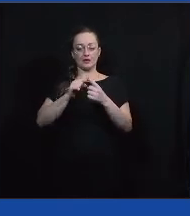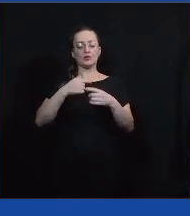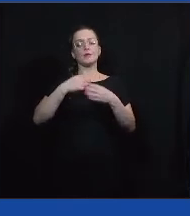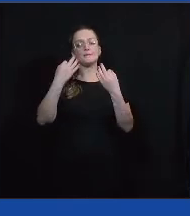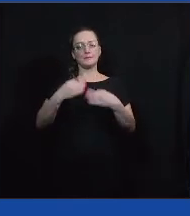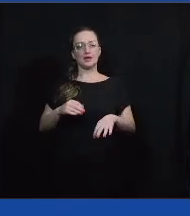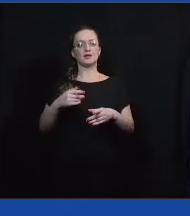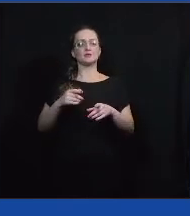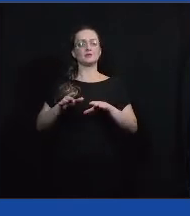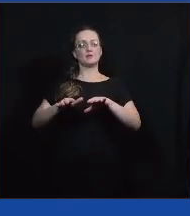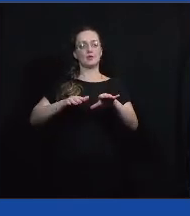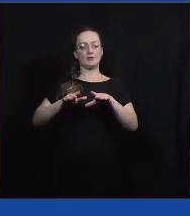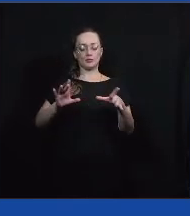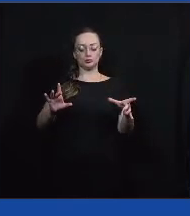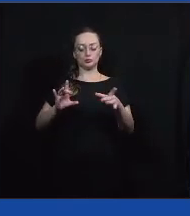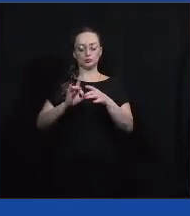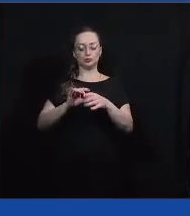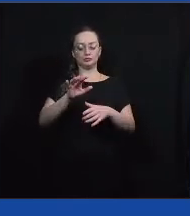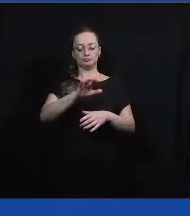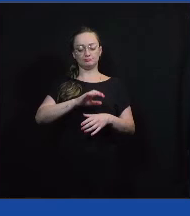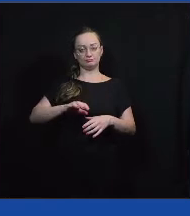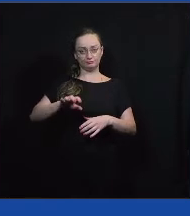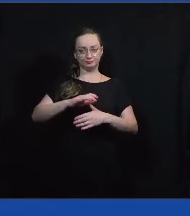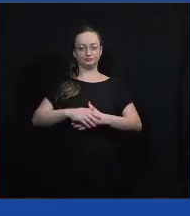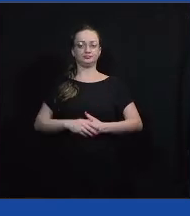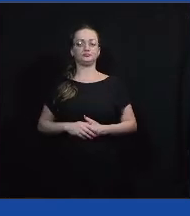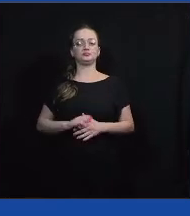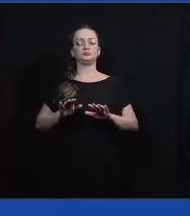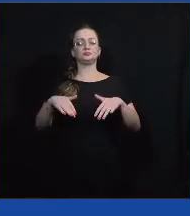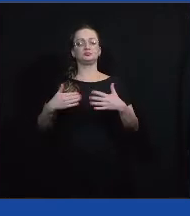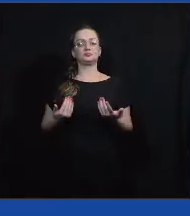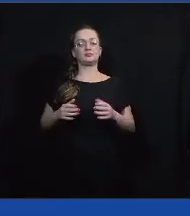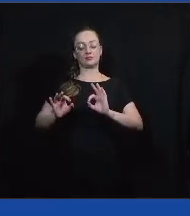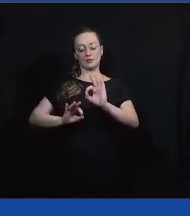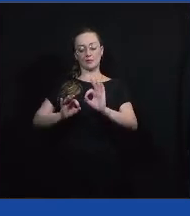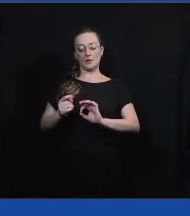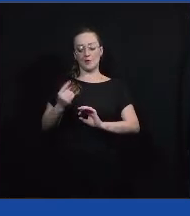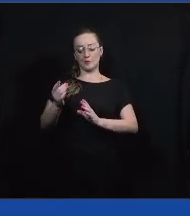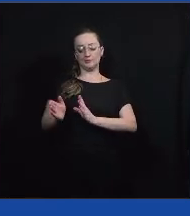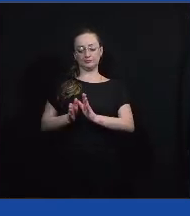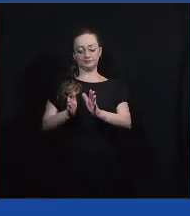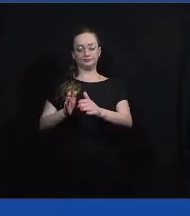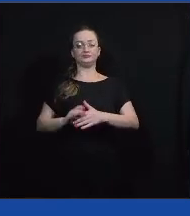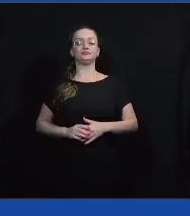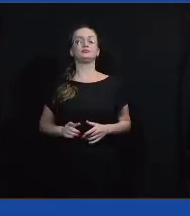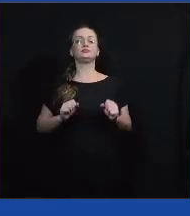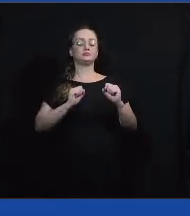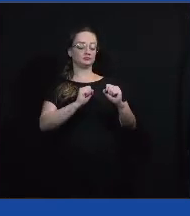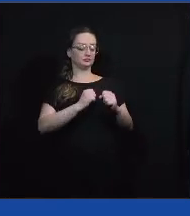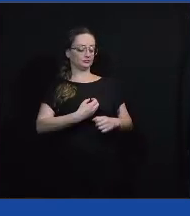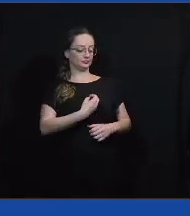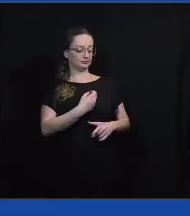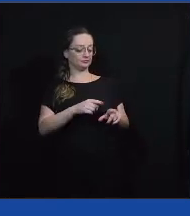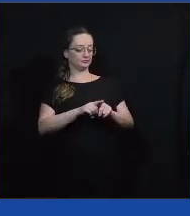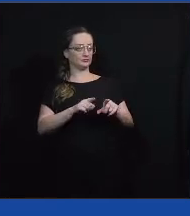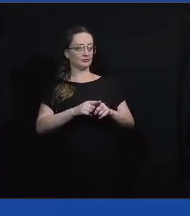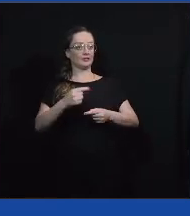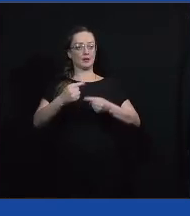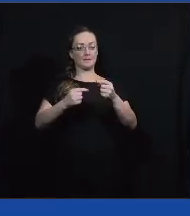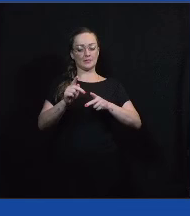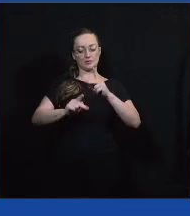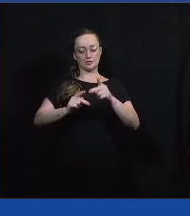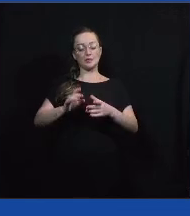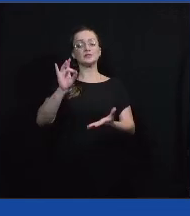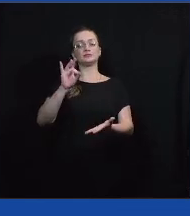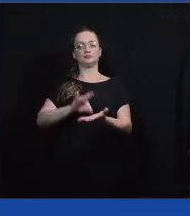coordenado de todas as esferas, né? Enfim, um programa, uma diretriz e pode existir a política pública realista, que,